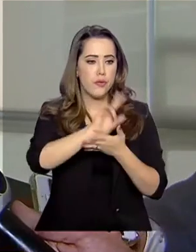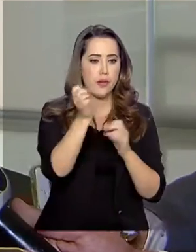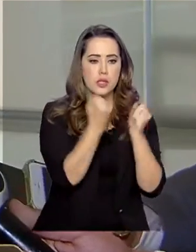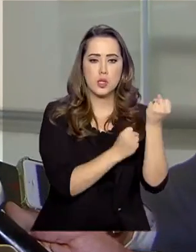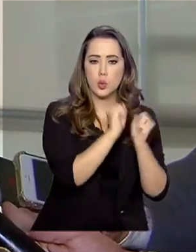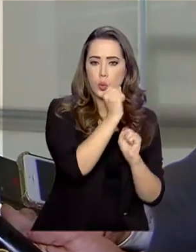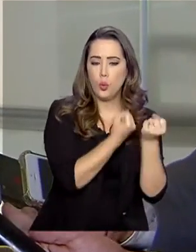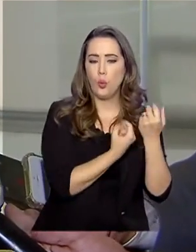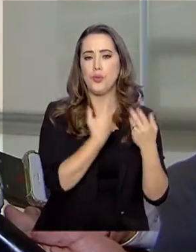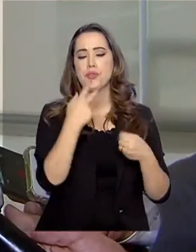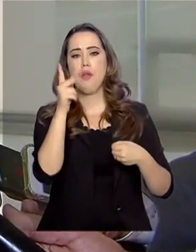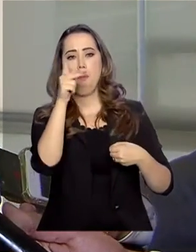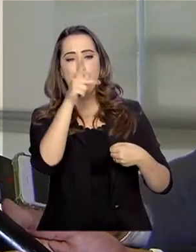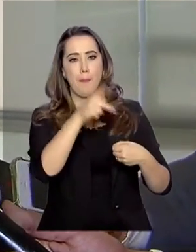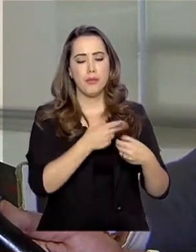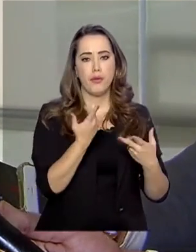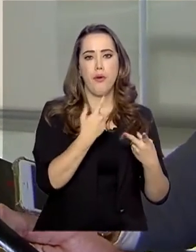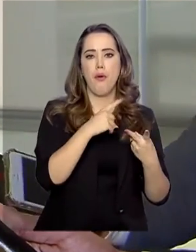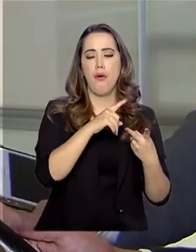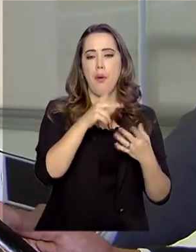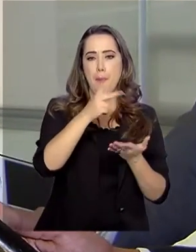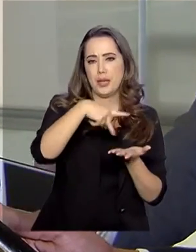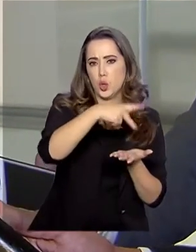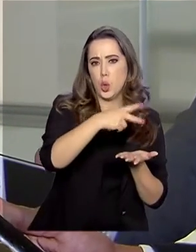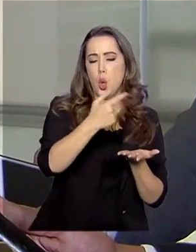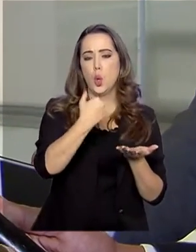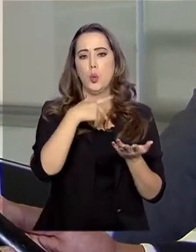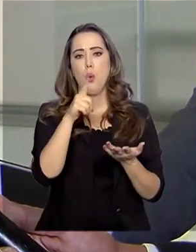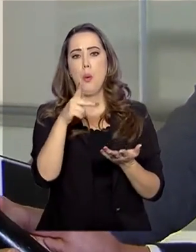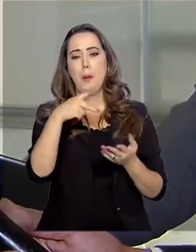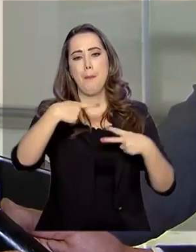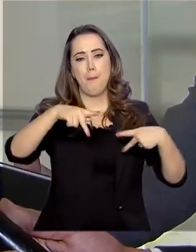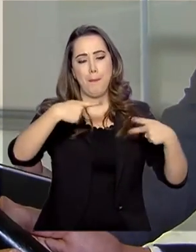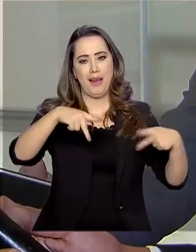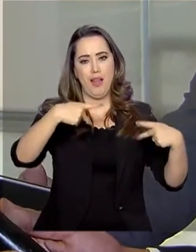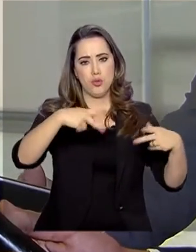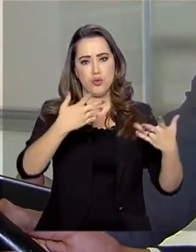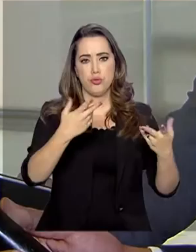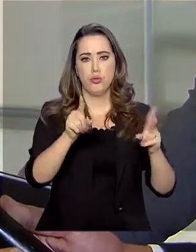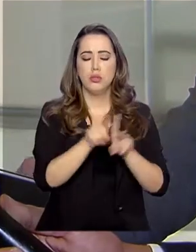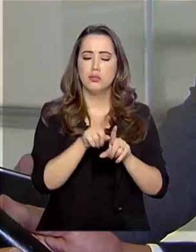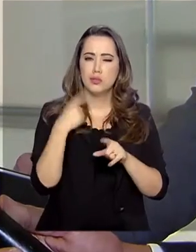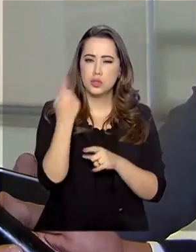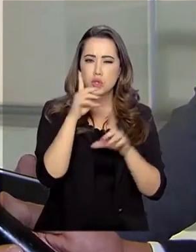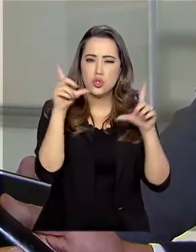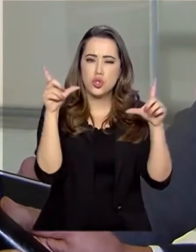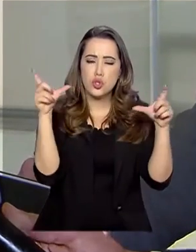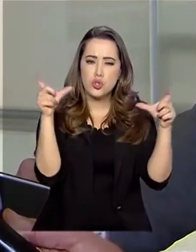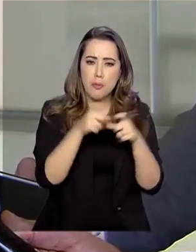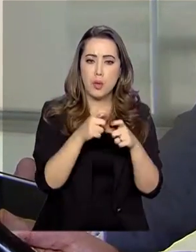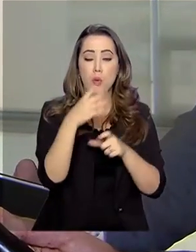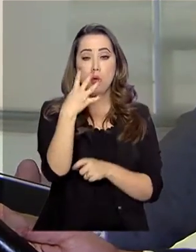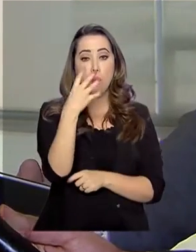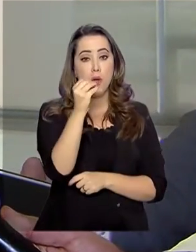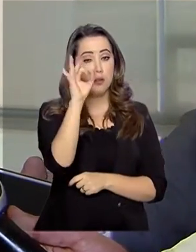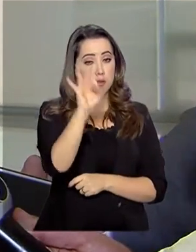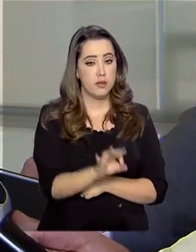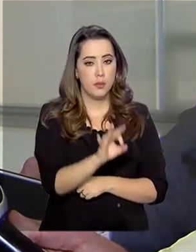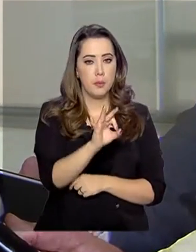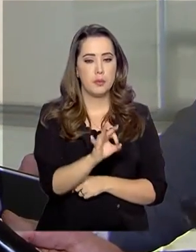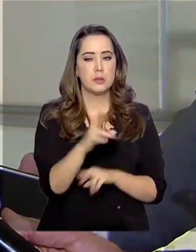para petróleo, para plástico. Então, se nós conseguirmos realmente derrubar isso em 40%, estima-se uma possível